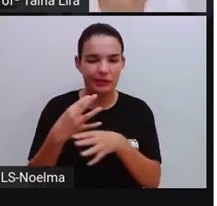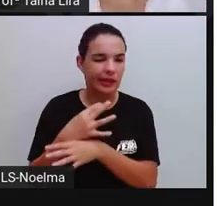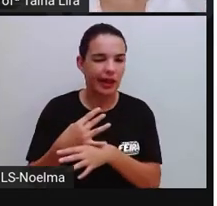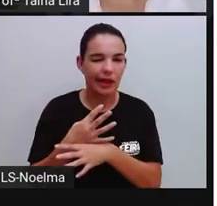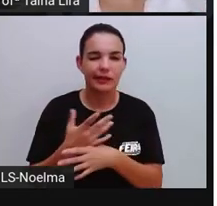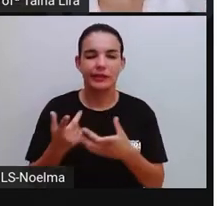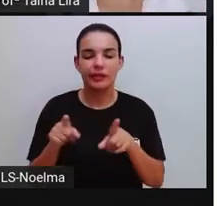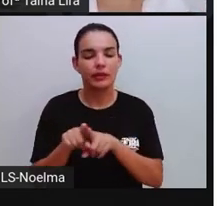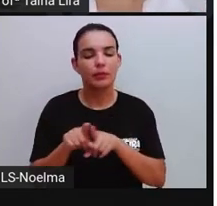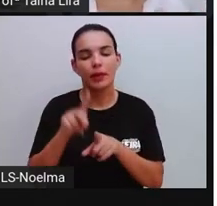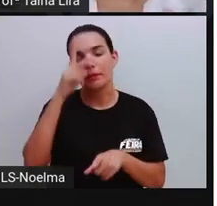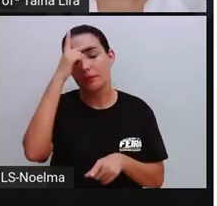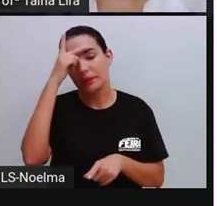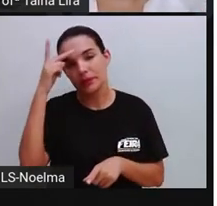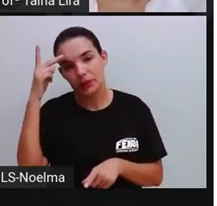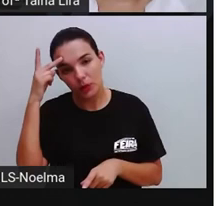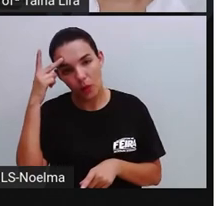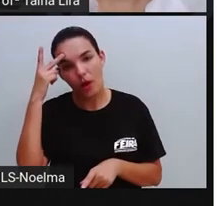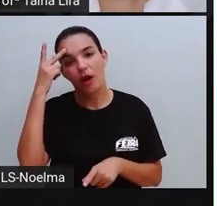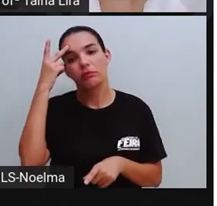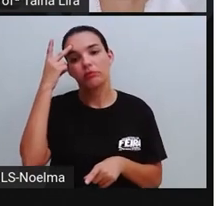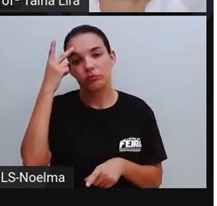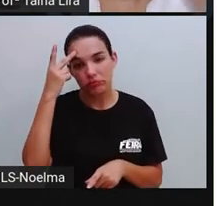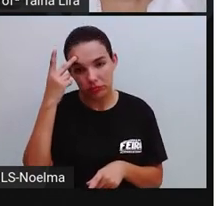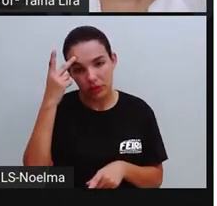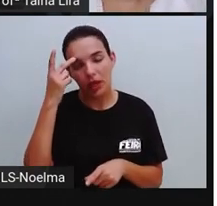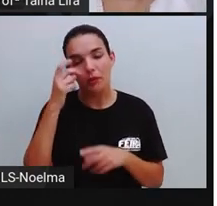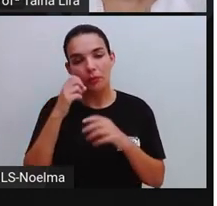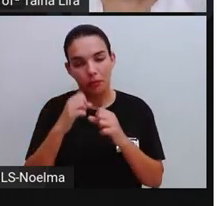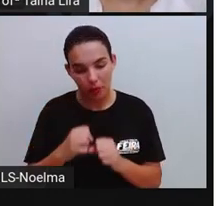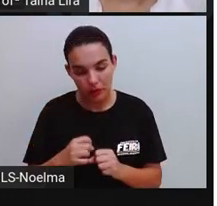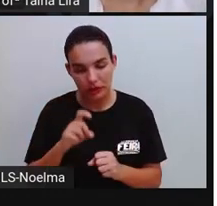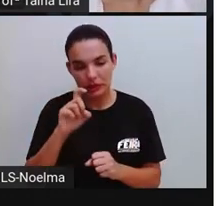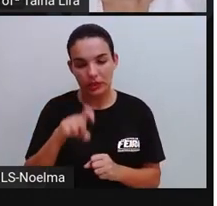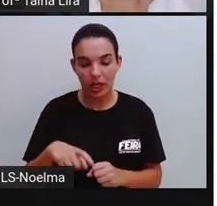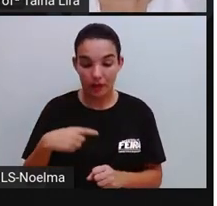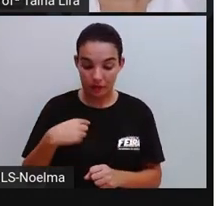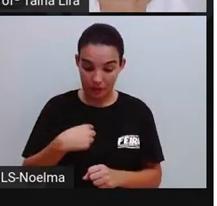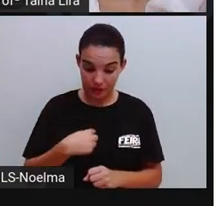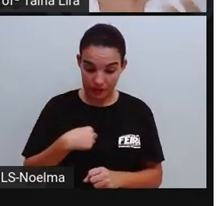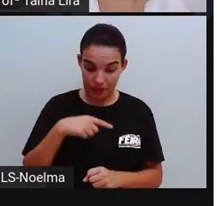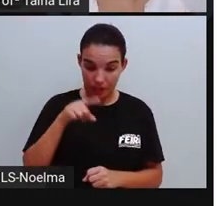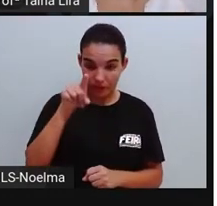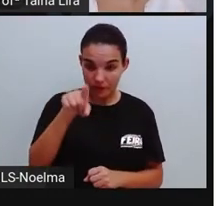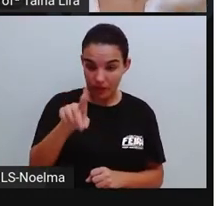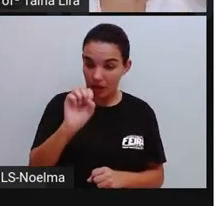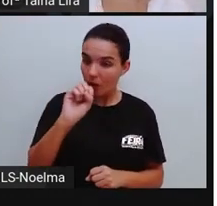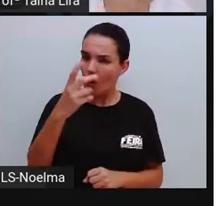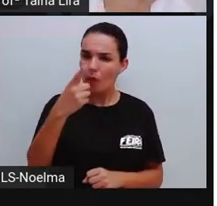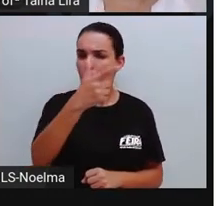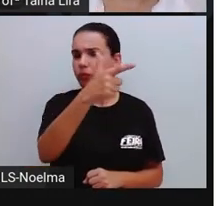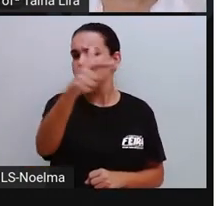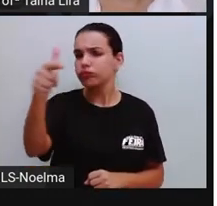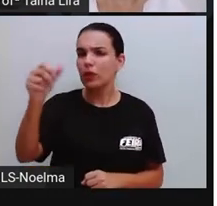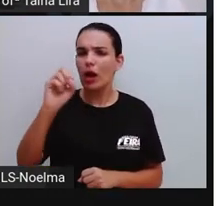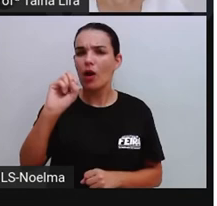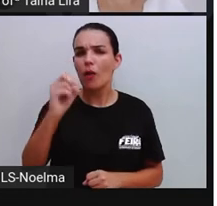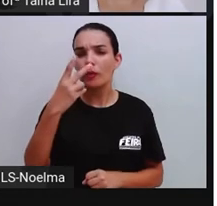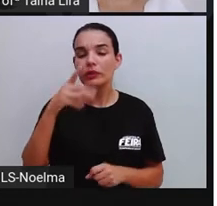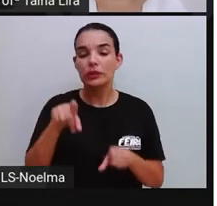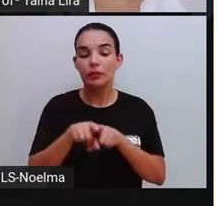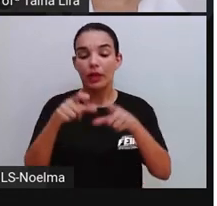da pessoa que tá sendo biografada, que pode ser você ou outra pessoa, como de lugares, né? Onde nasceu,